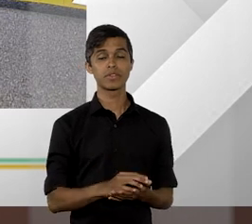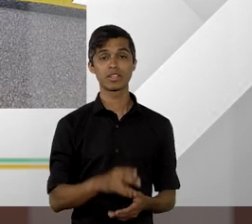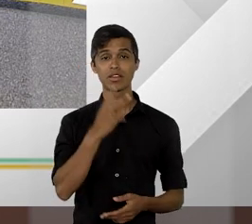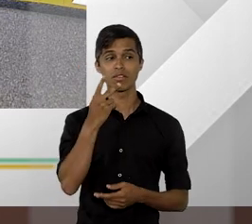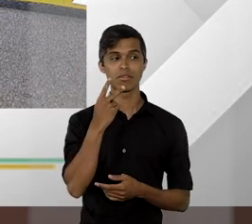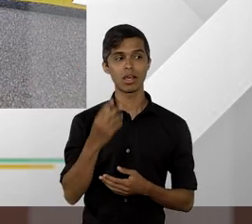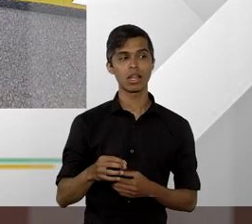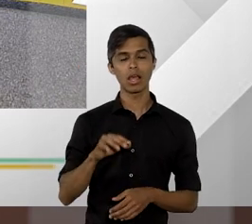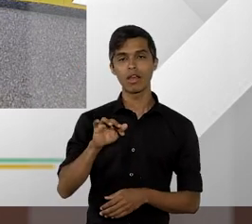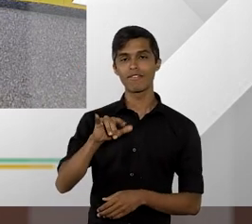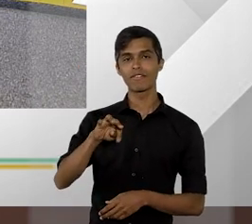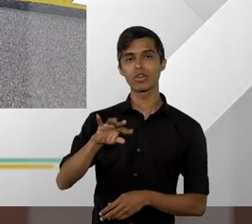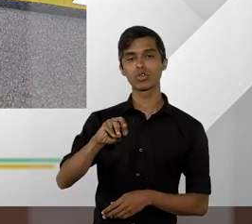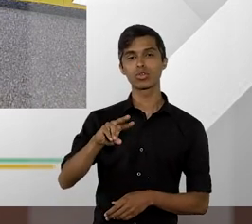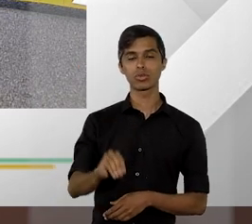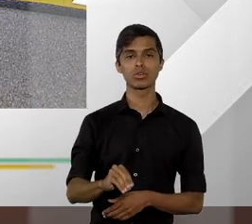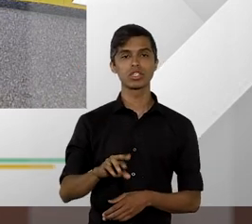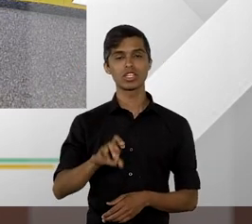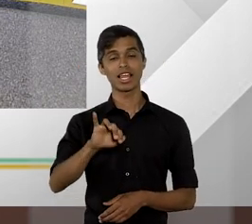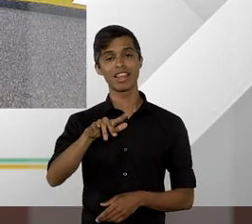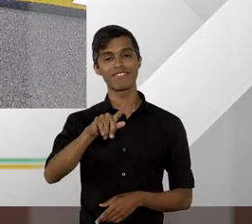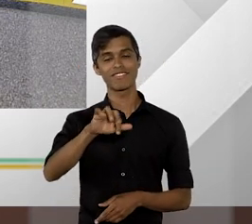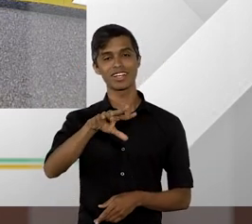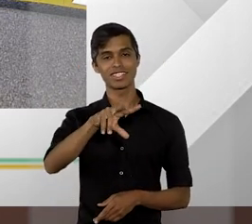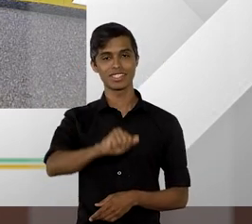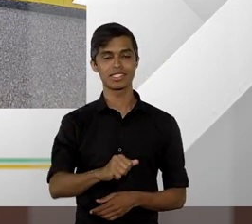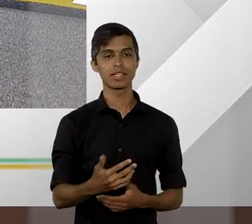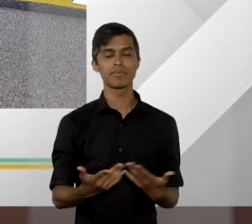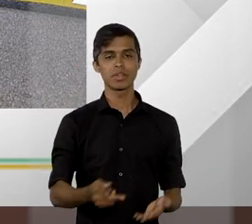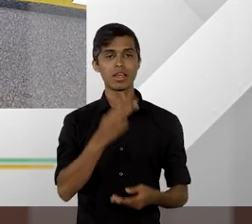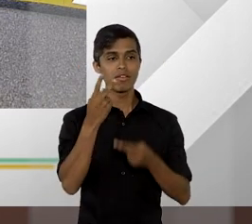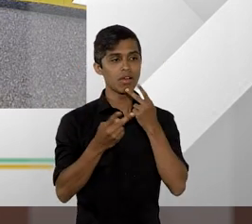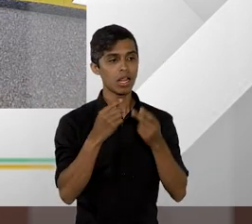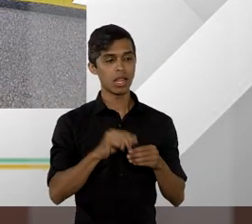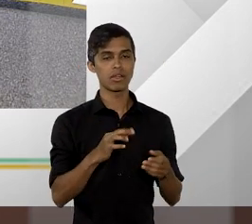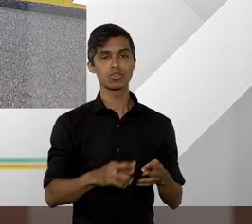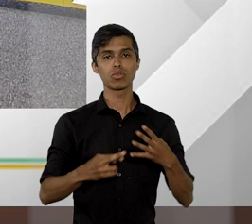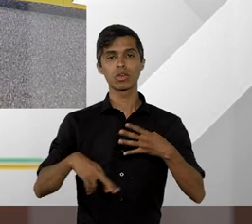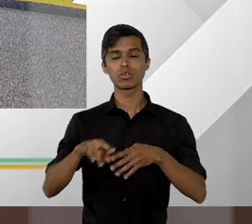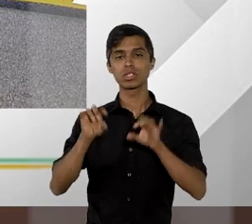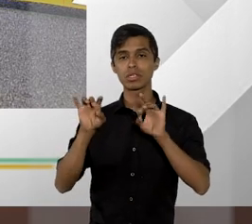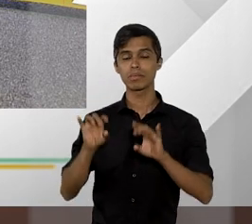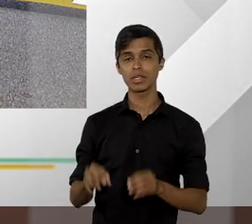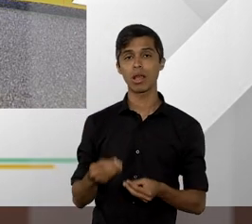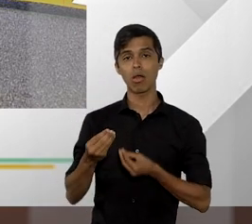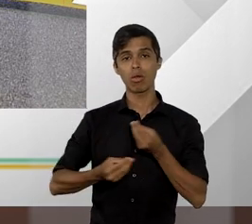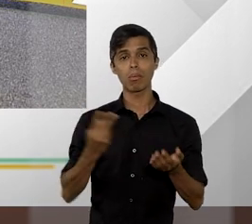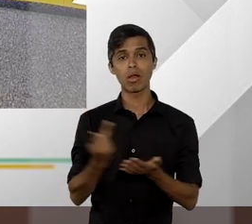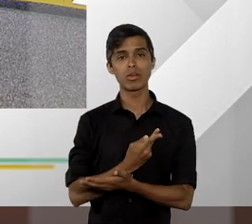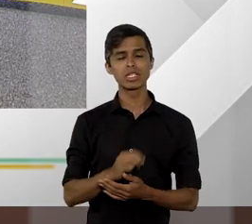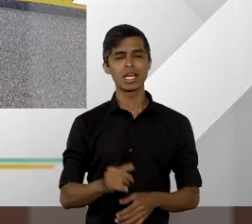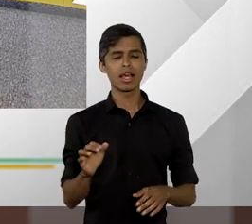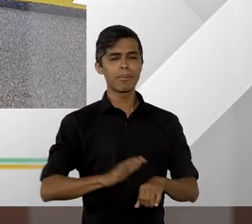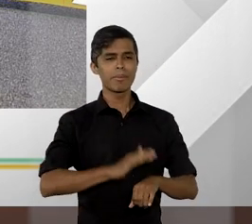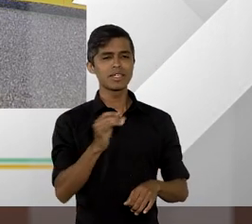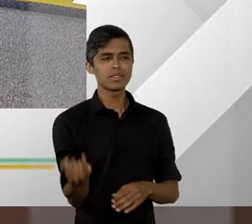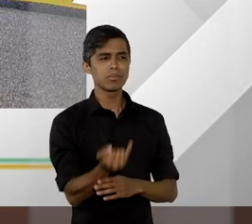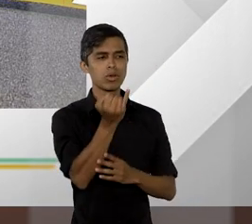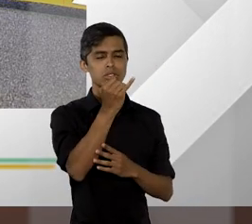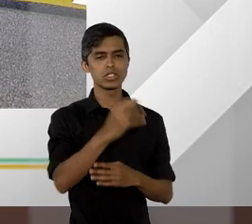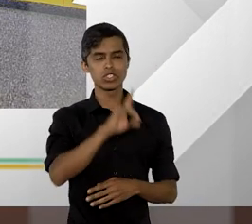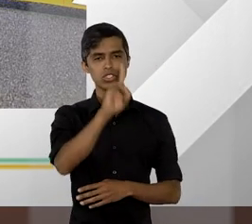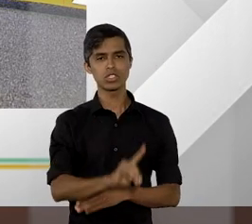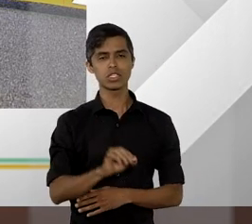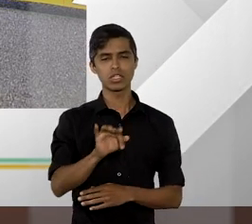Relevância para o Superior Tribunal de Justiça, instituindo no recurso especial o requisito da relevância das questões de direito